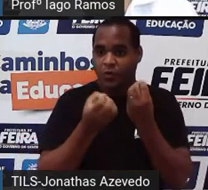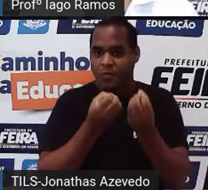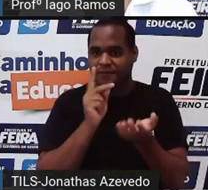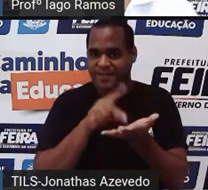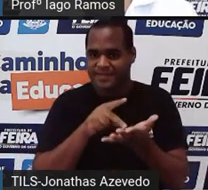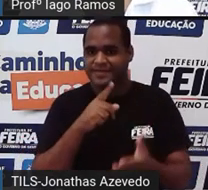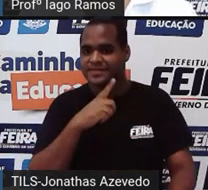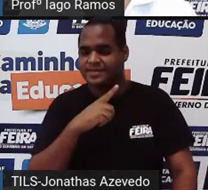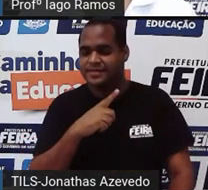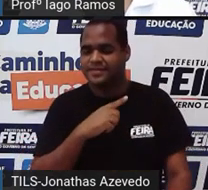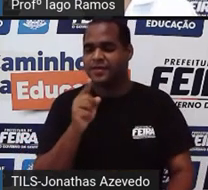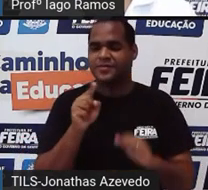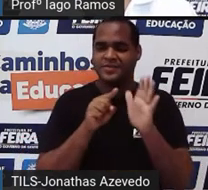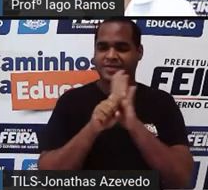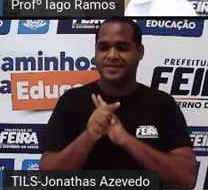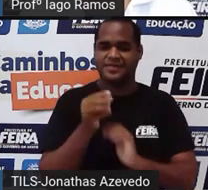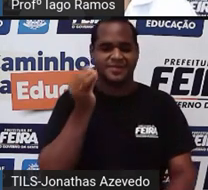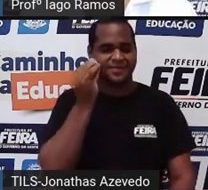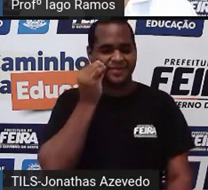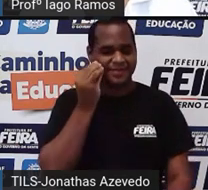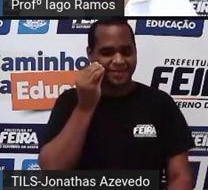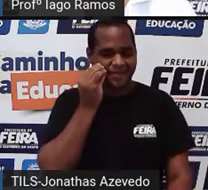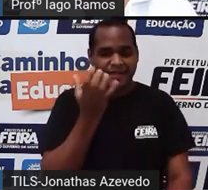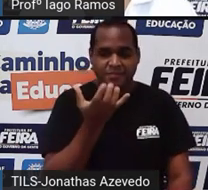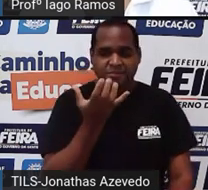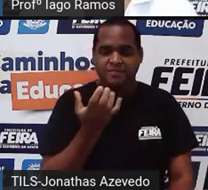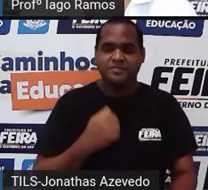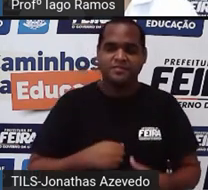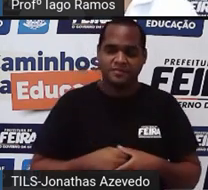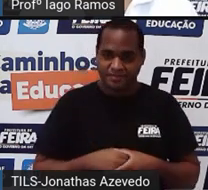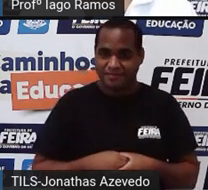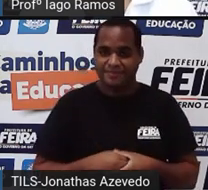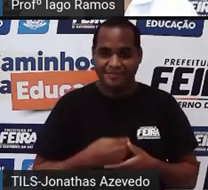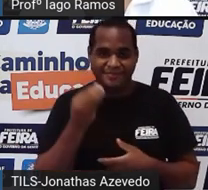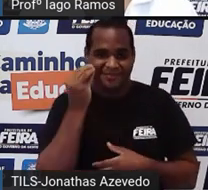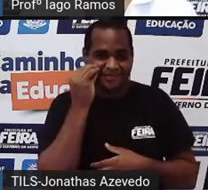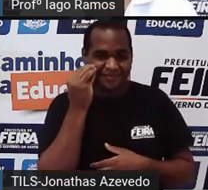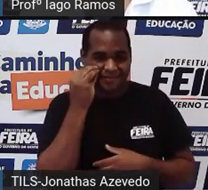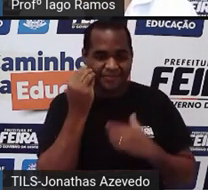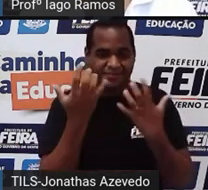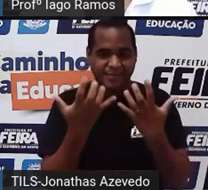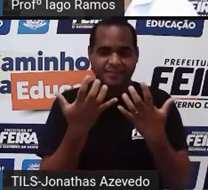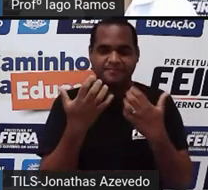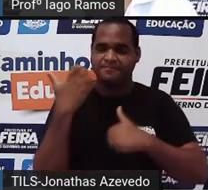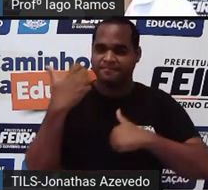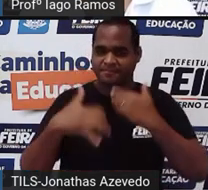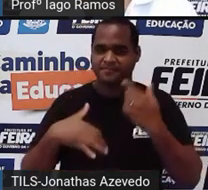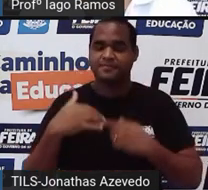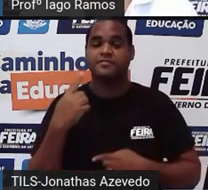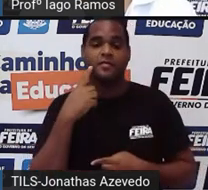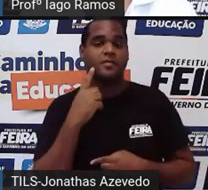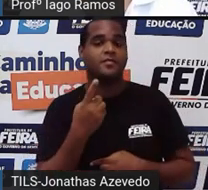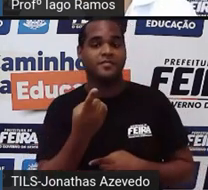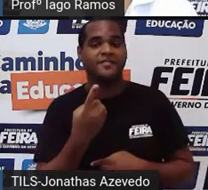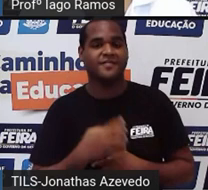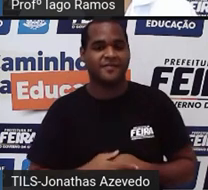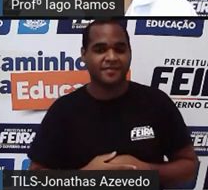verdade então eu já quero te testar tá bom vamos fazer um teste tá então vem aqui comigo olha só